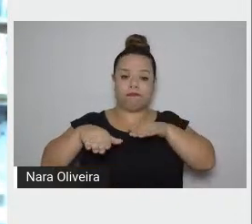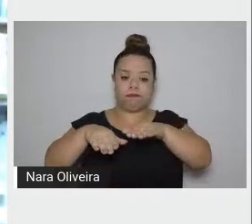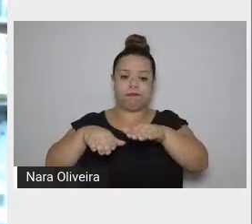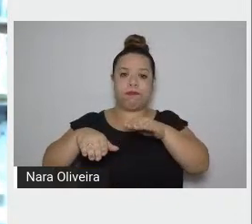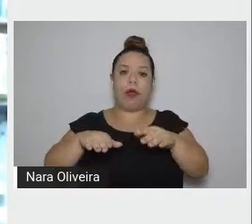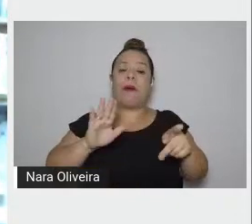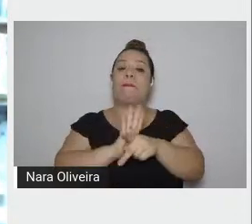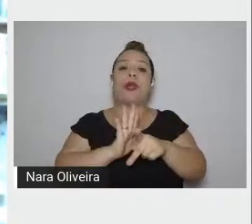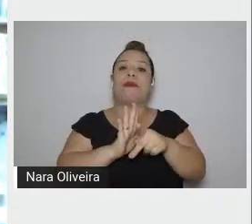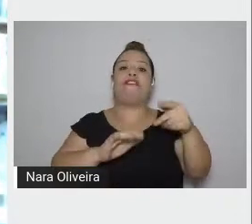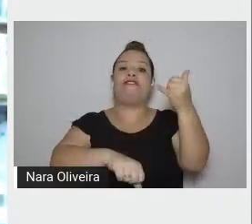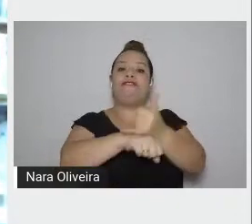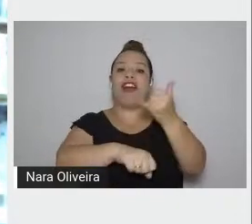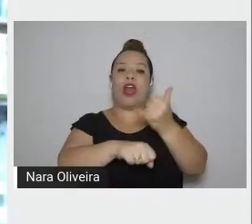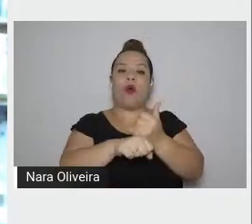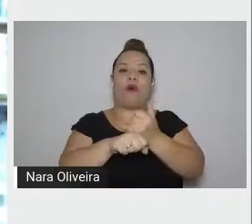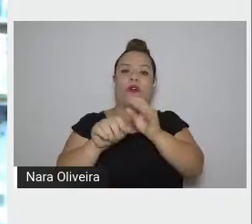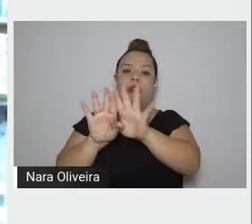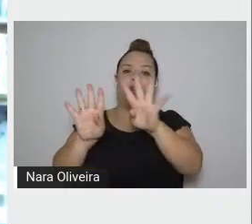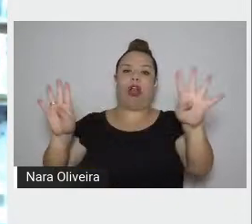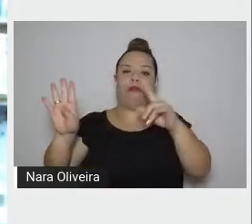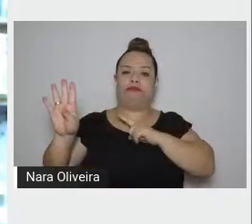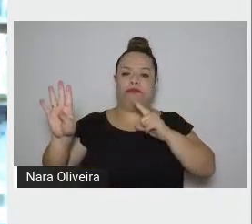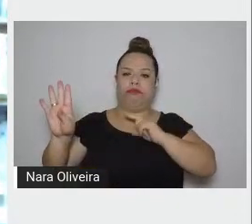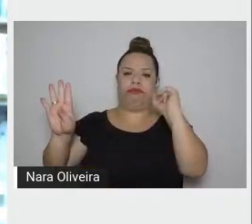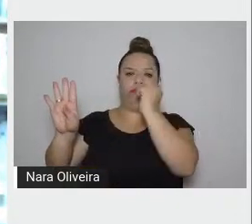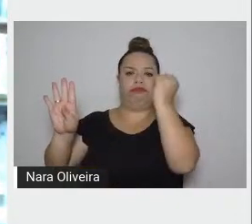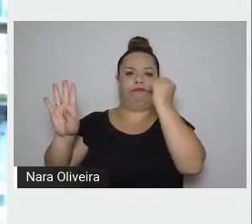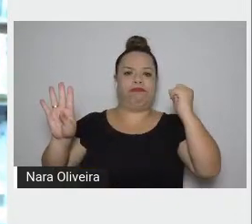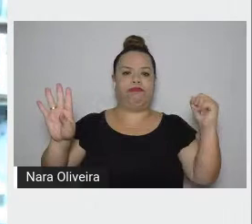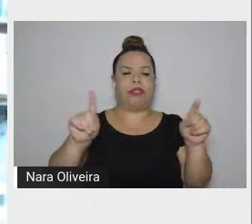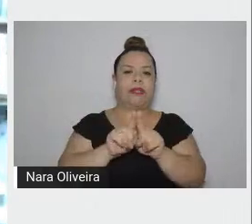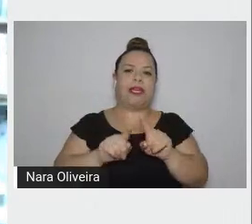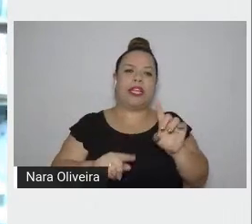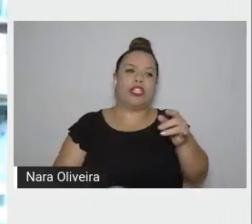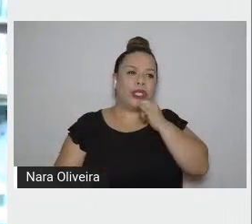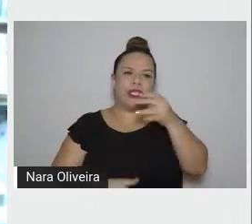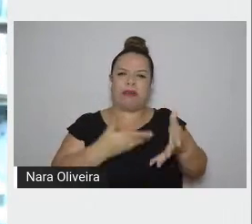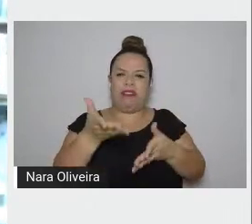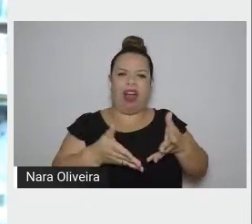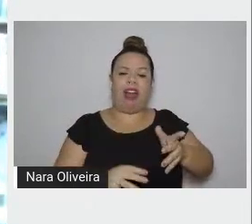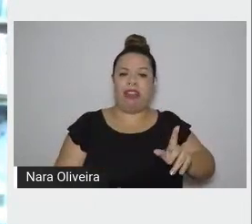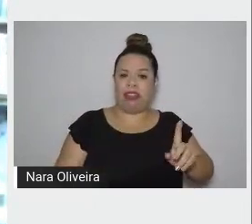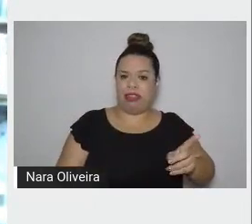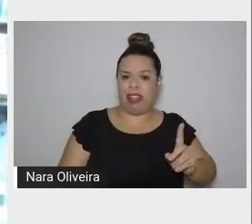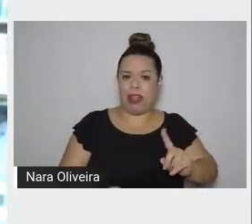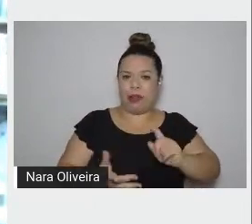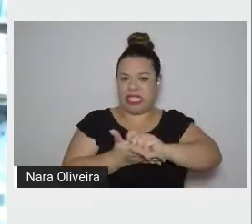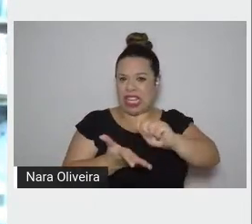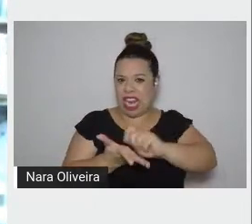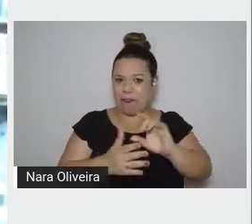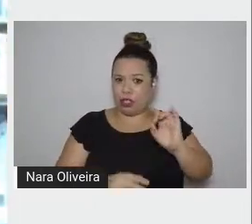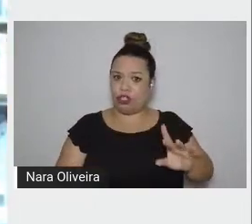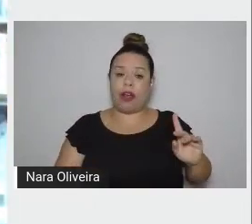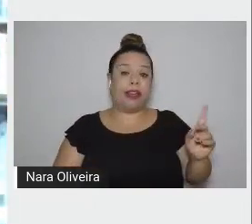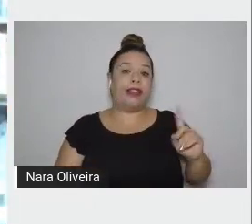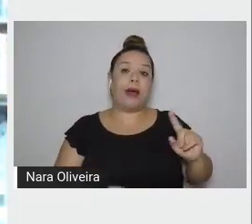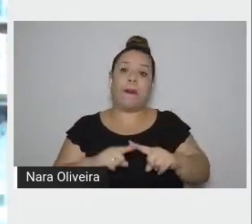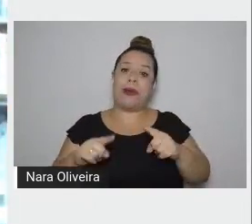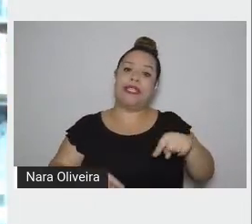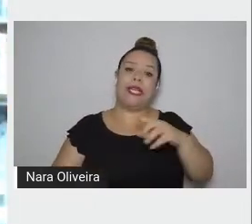formação do Saramago, não é só o homem das palavras, é um homem que conhece as coisas